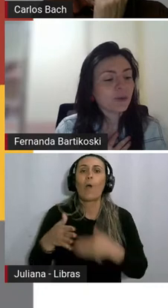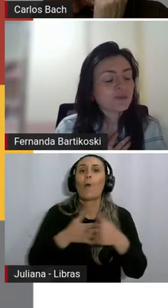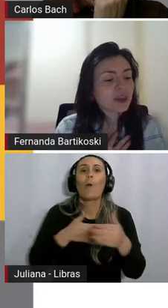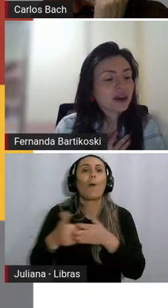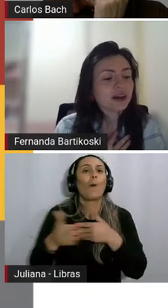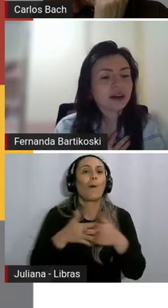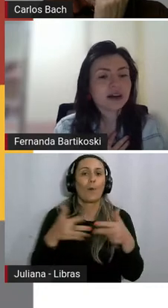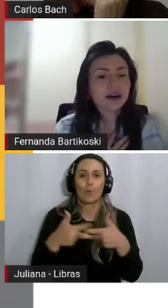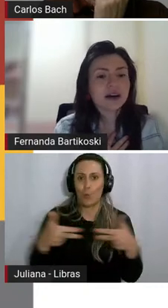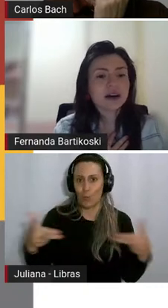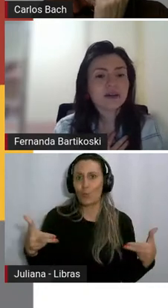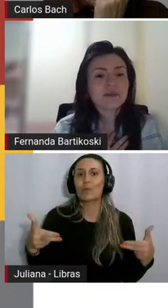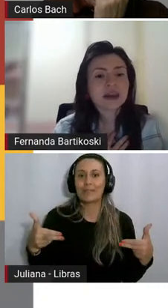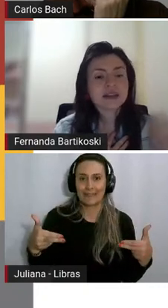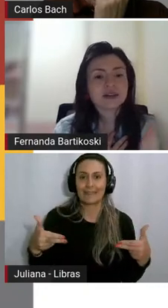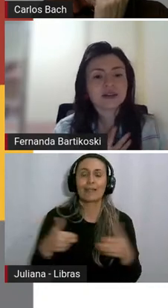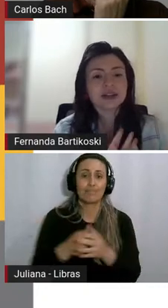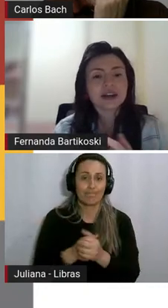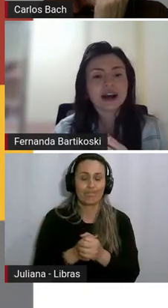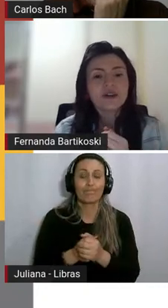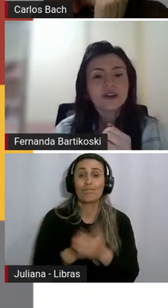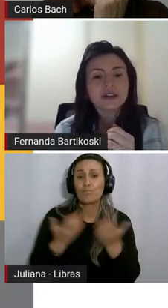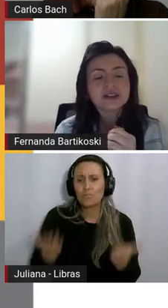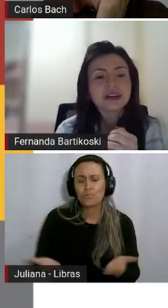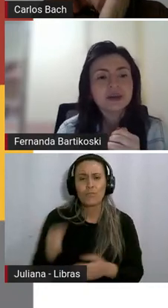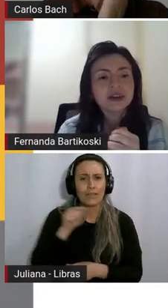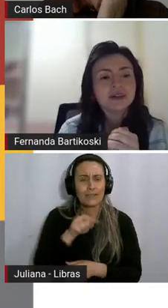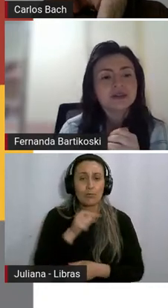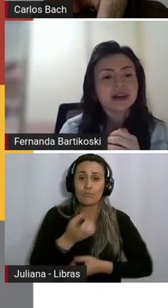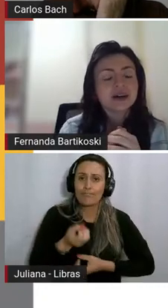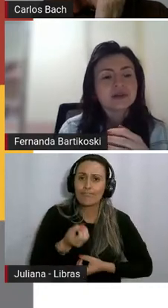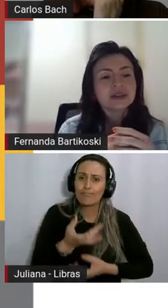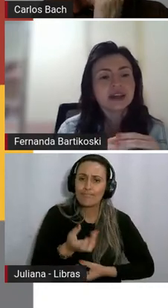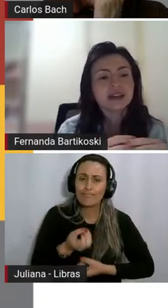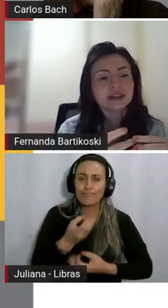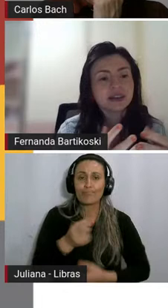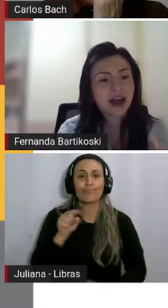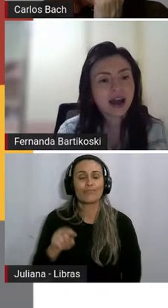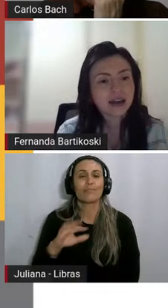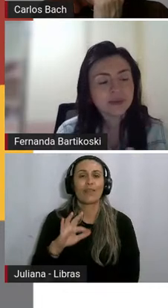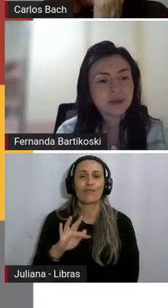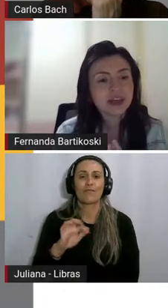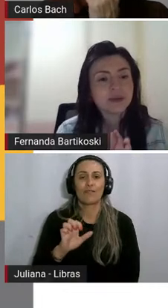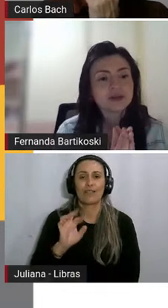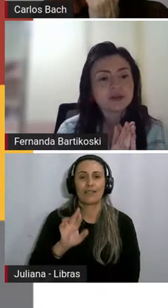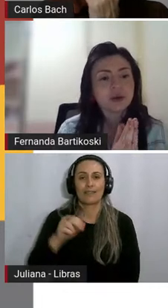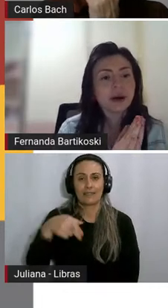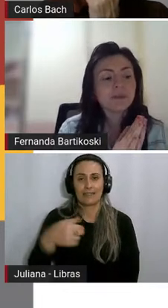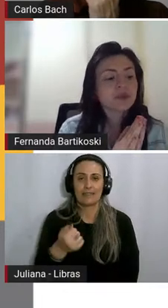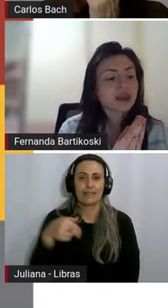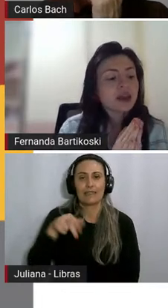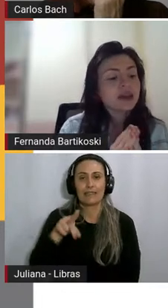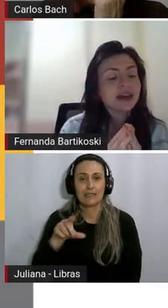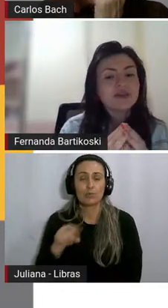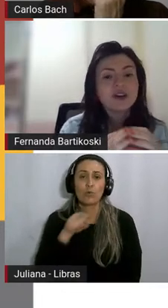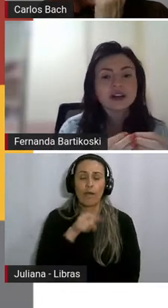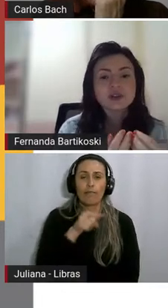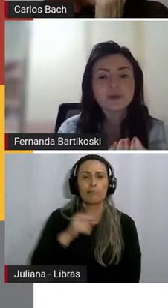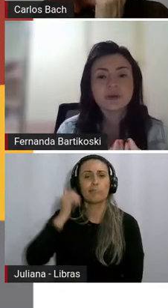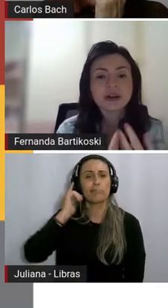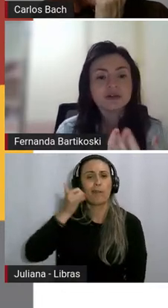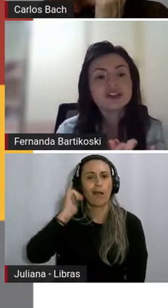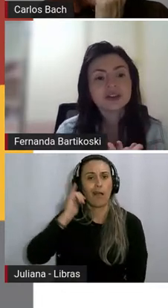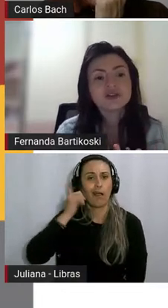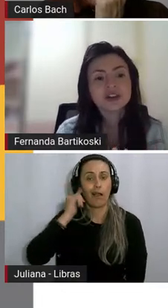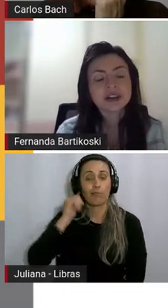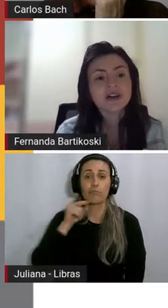Então, essa crônica, o Fernando Sabino, ele narra em primeira pessoa e ele fala